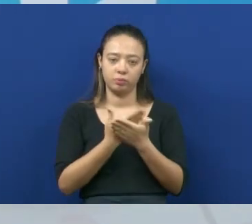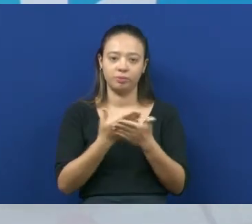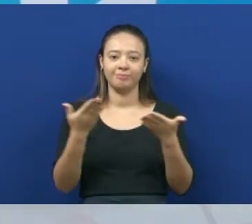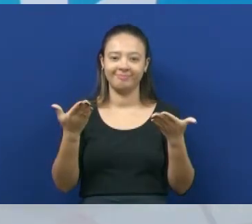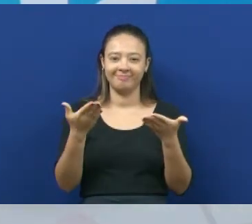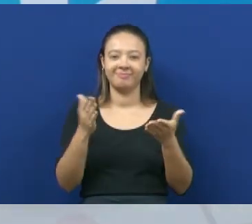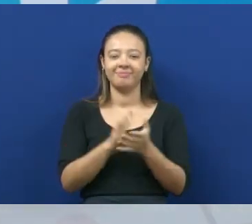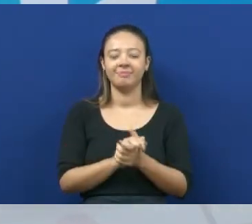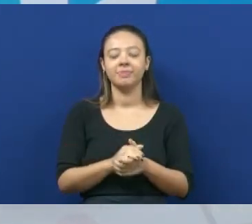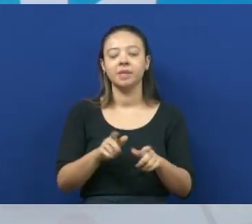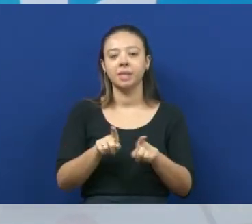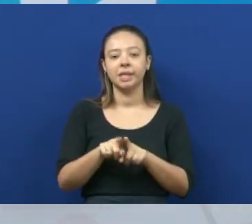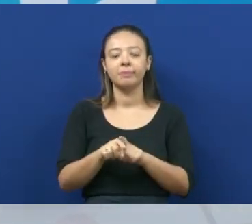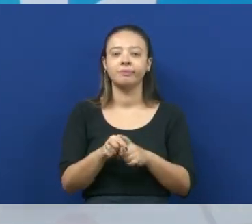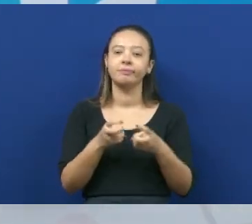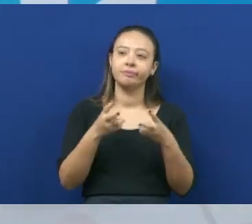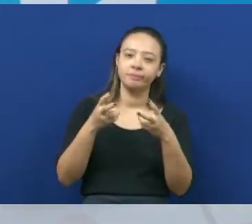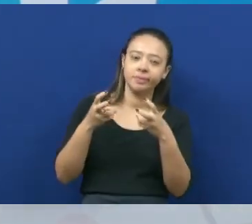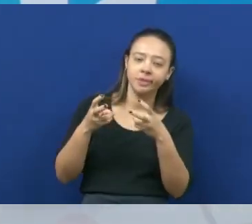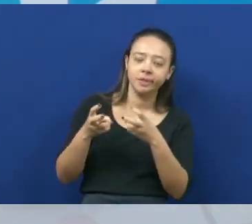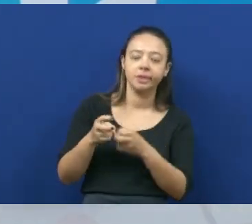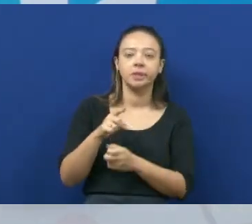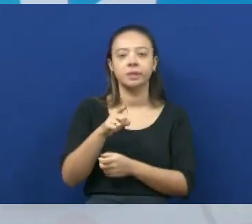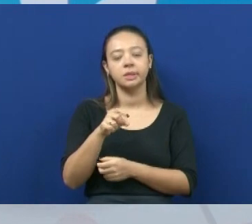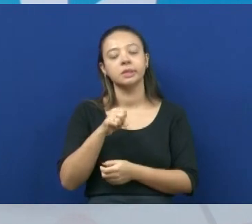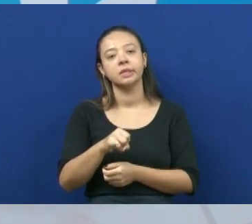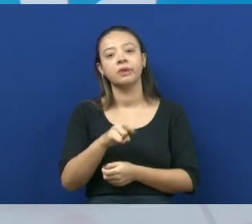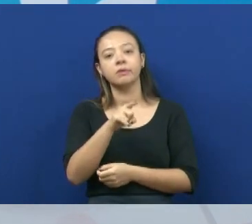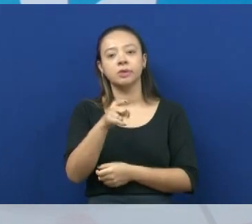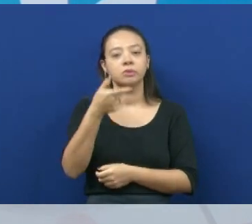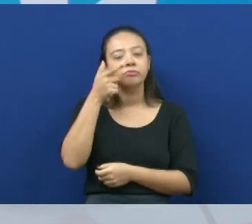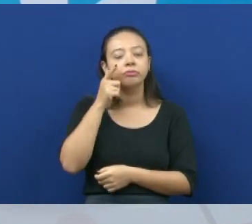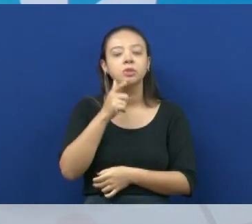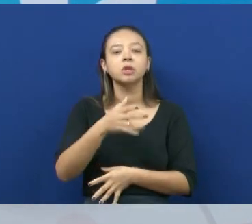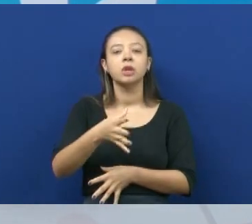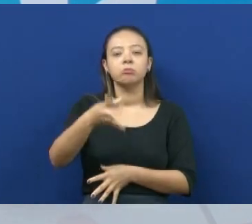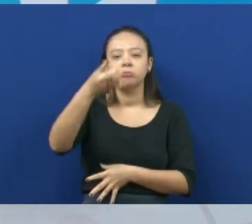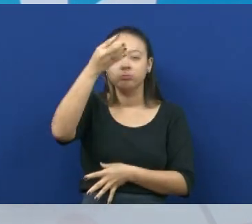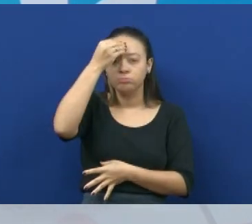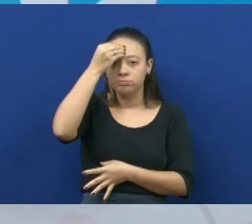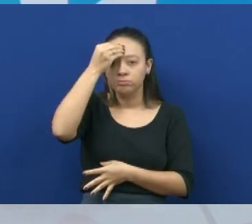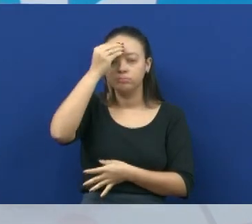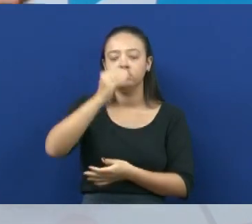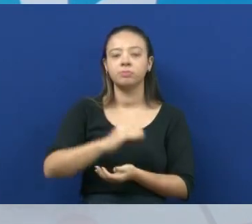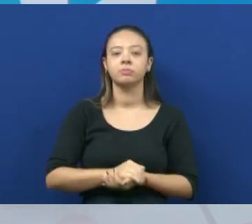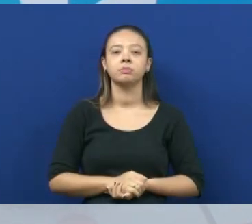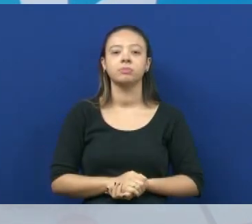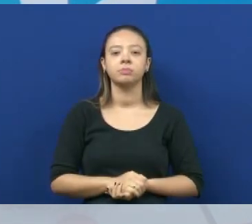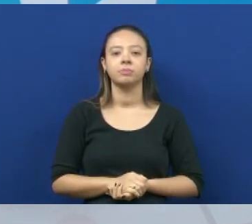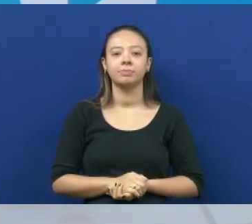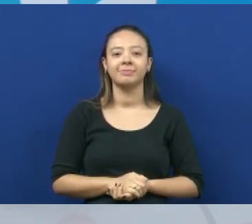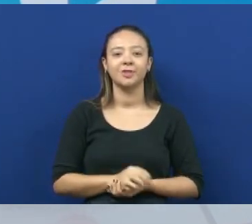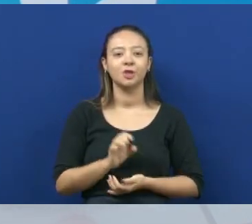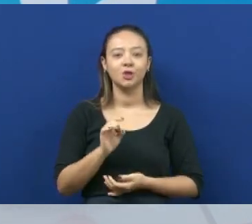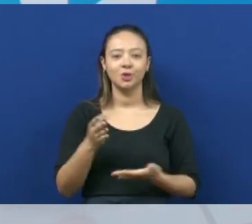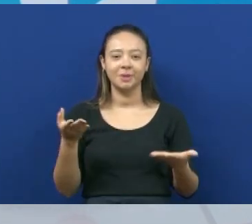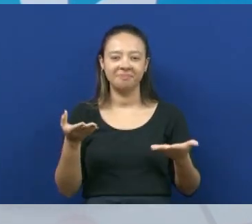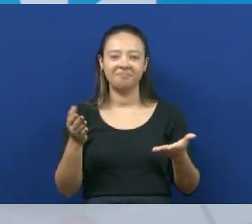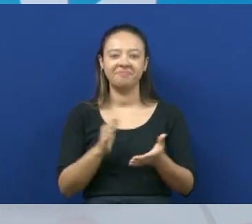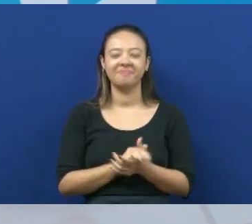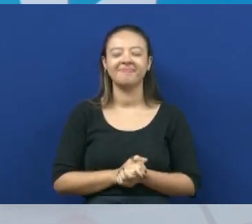verem se o conteúdo foi assimilado e por hoje é só.